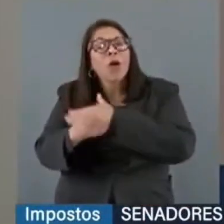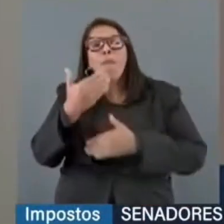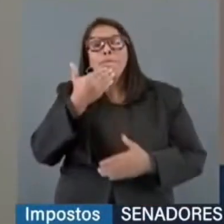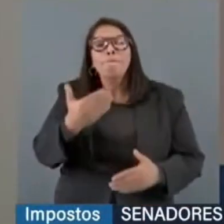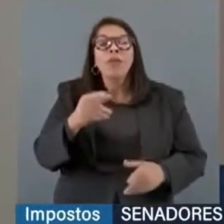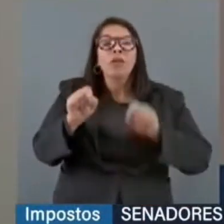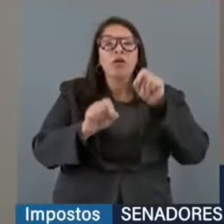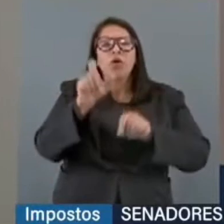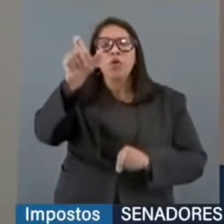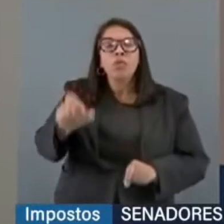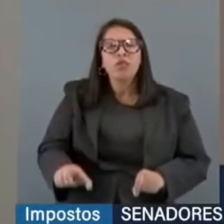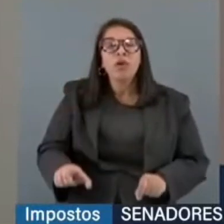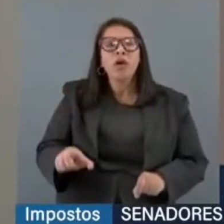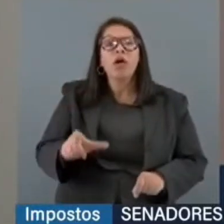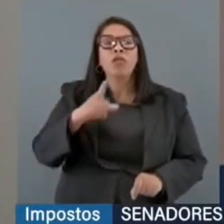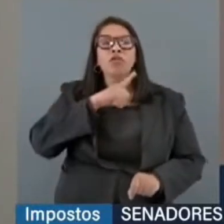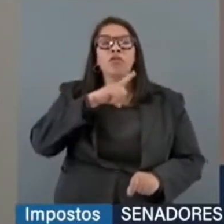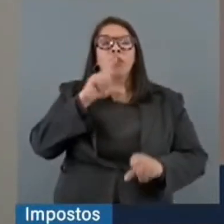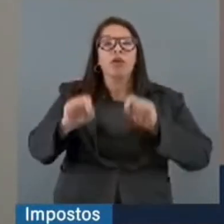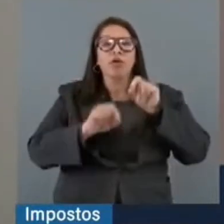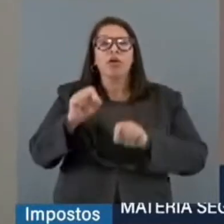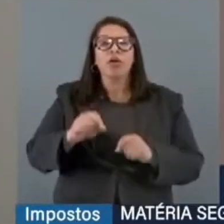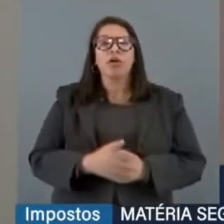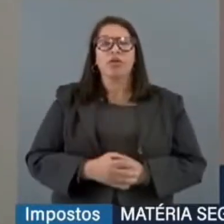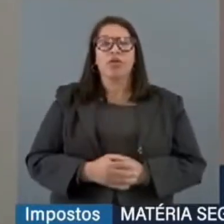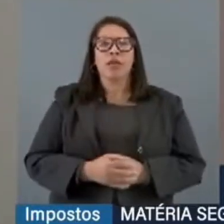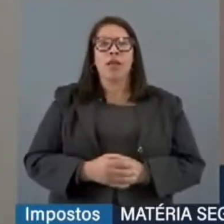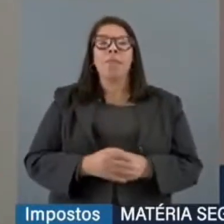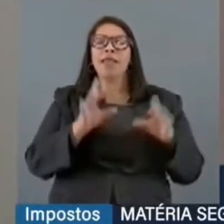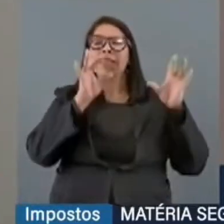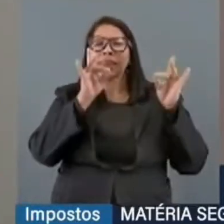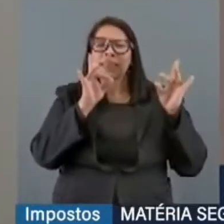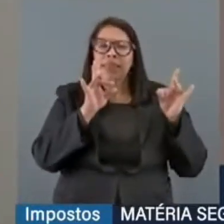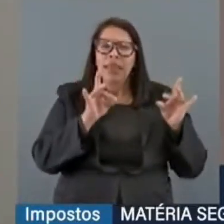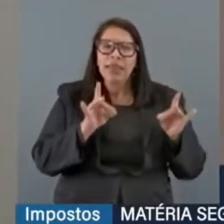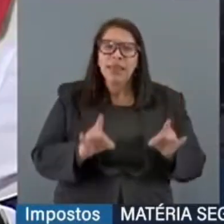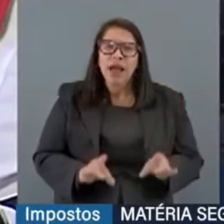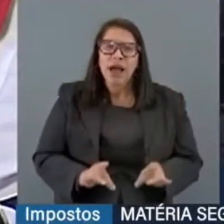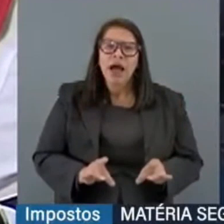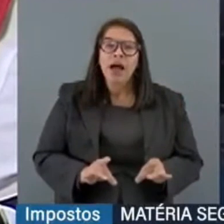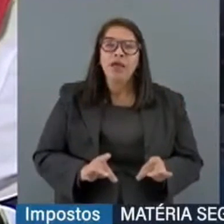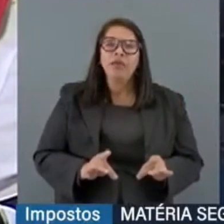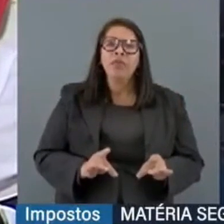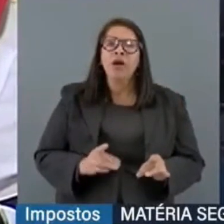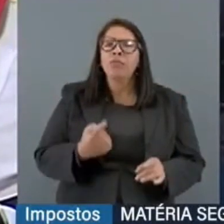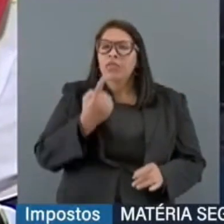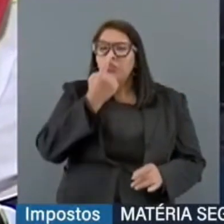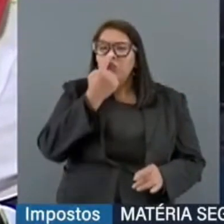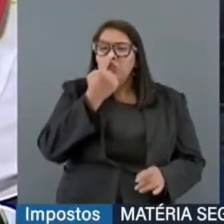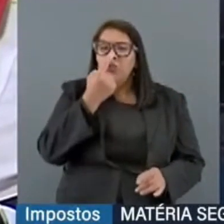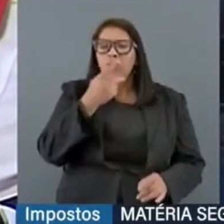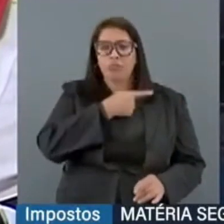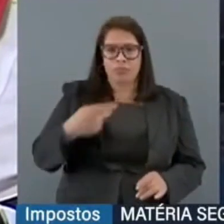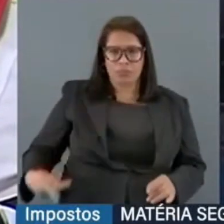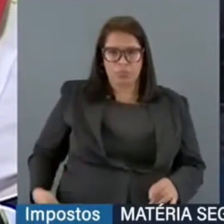que Vossa Excelência fizesse um pouco mais, fosse um pouco mais detalhado em relação às relações com o presidente Lula.